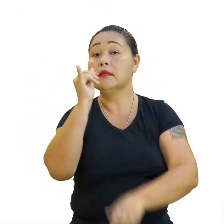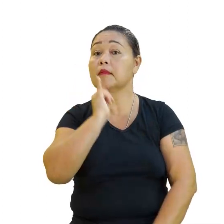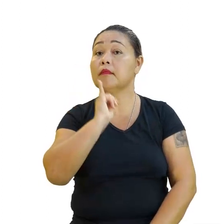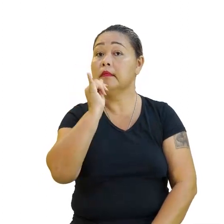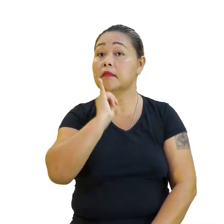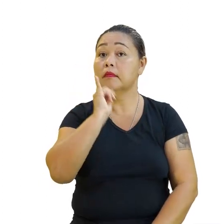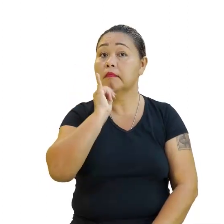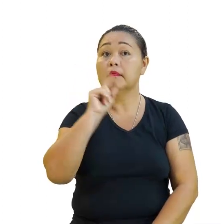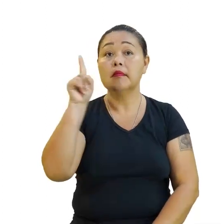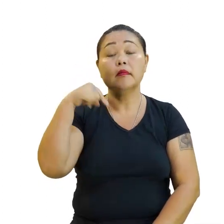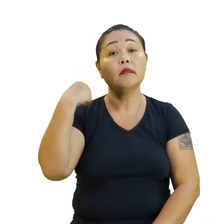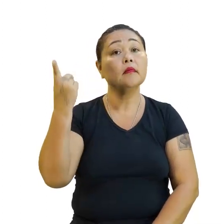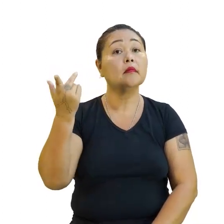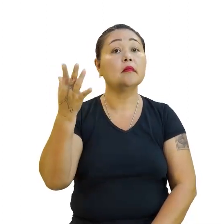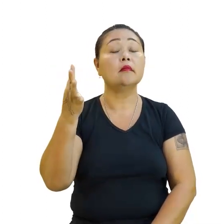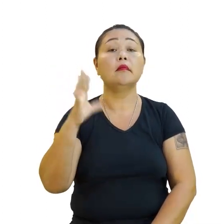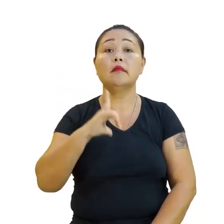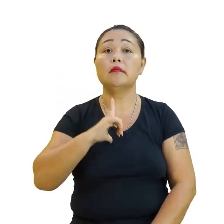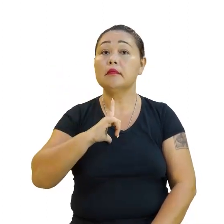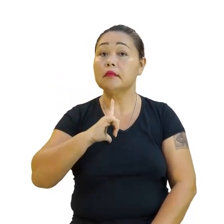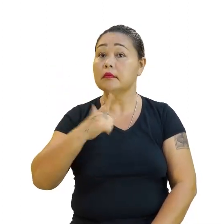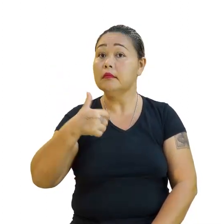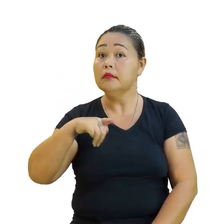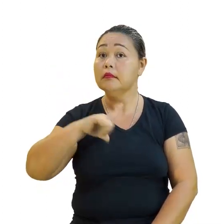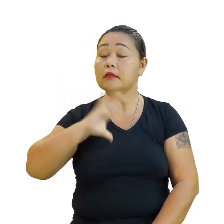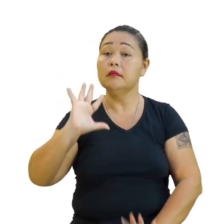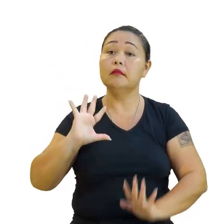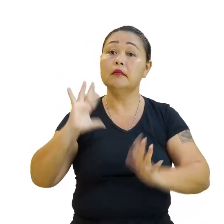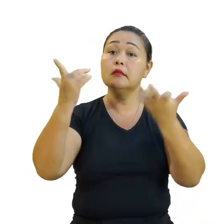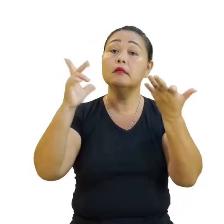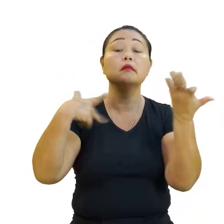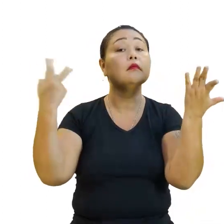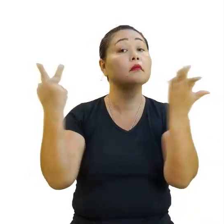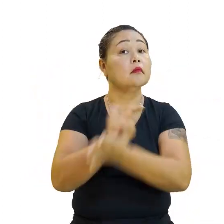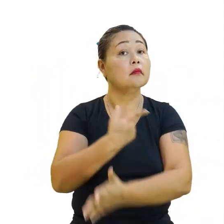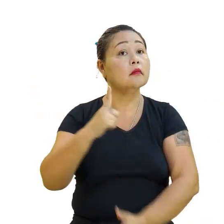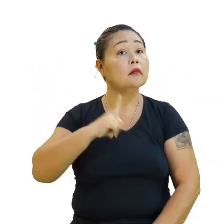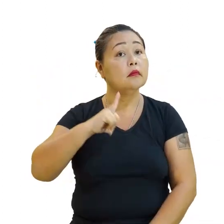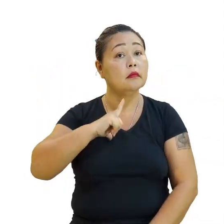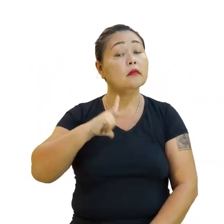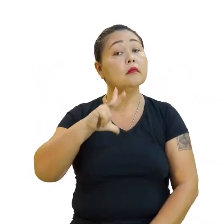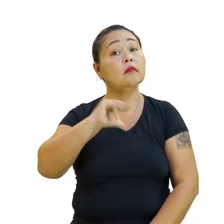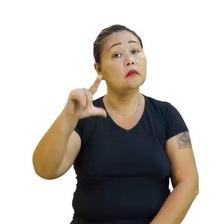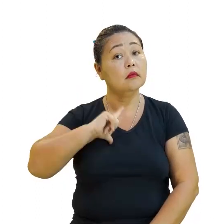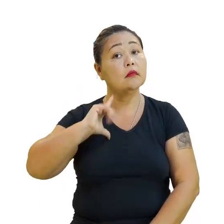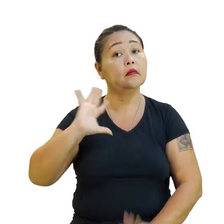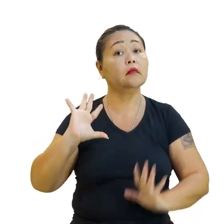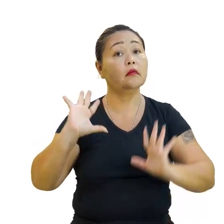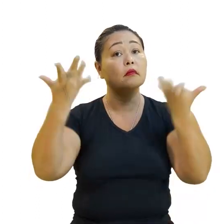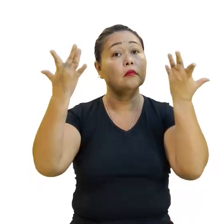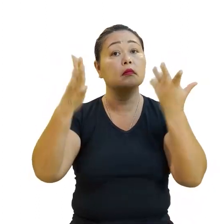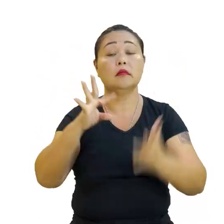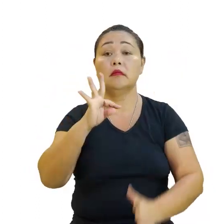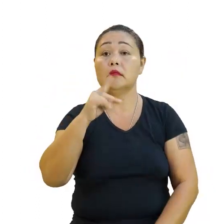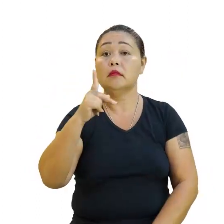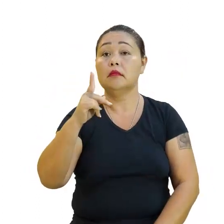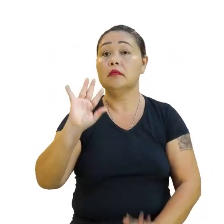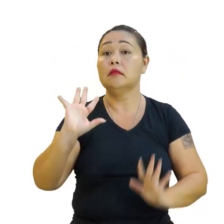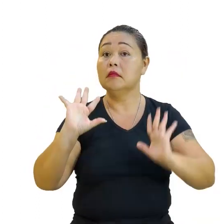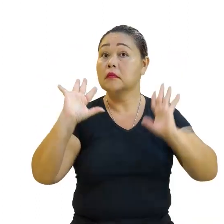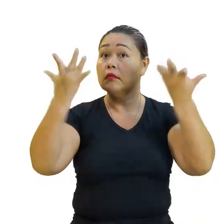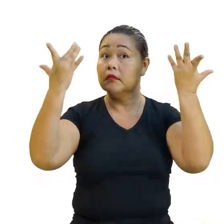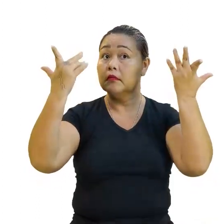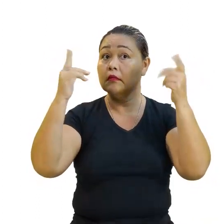vai rolar a festa. Vai rolar. Como que acontece? Vai haver uma festa na Top Festas. E a